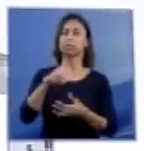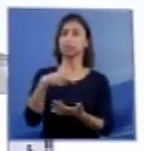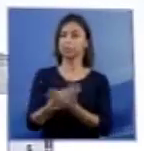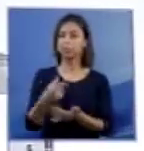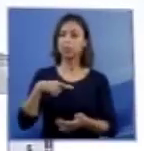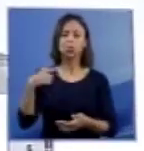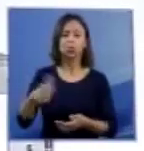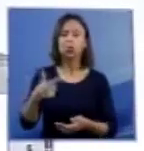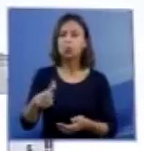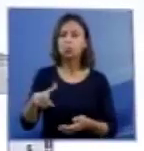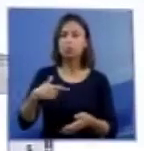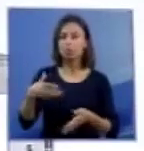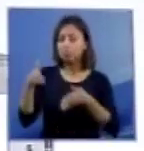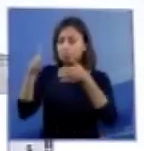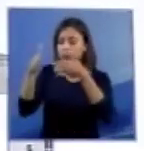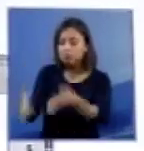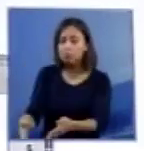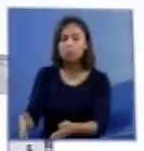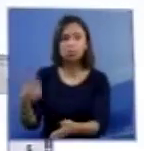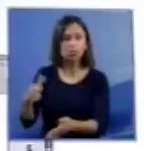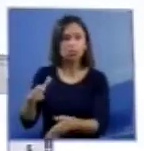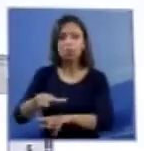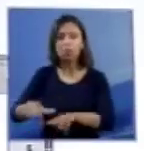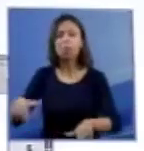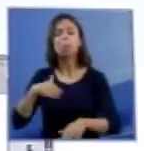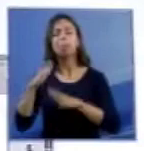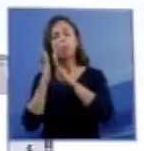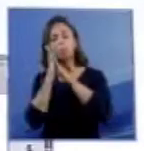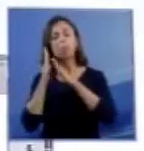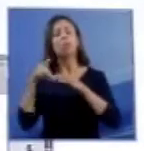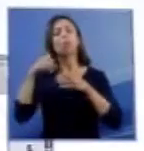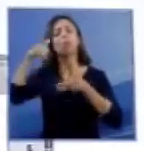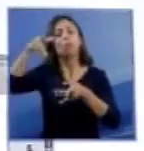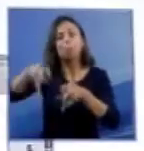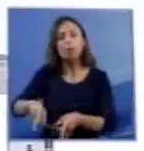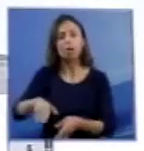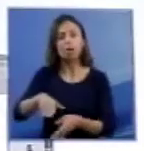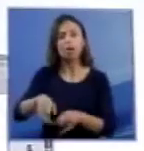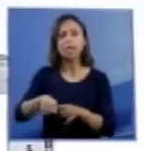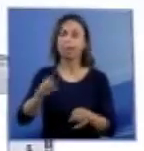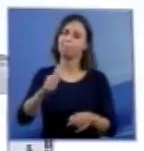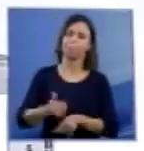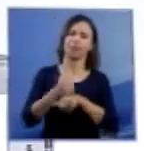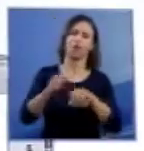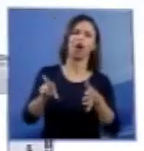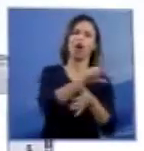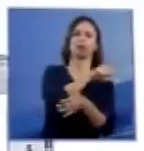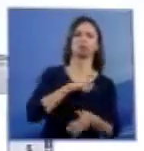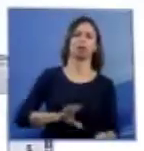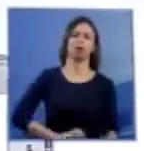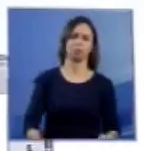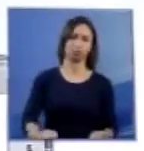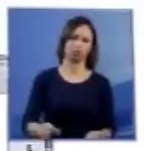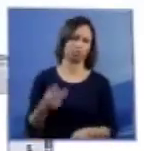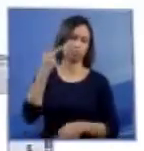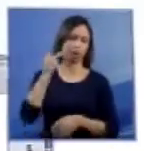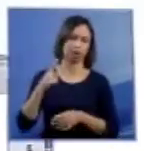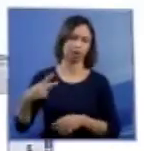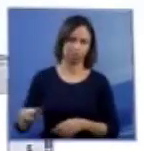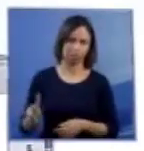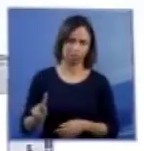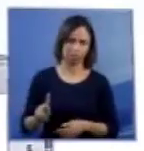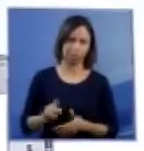um aborto é mais feliz que ele. Lembrando que a definição para bem, dentre outras coisas,